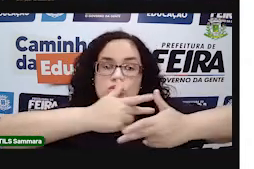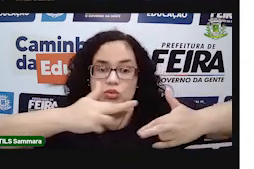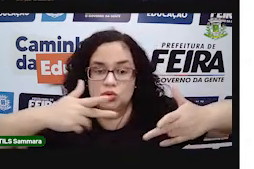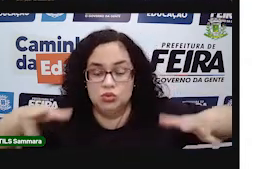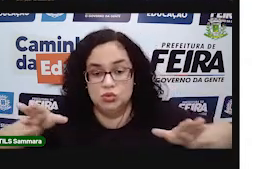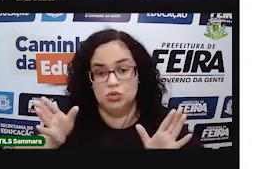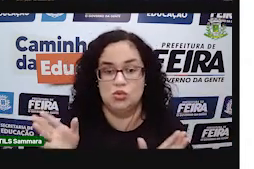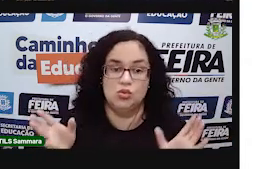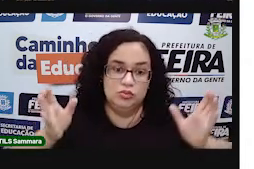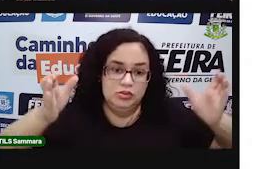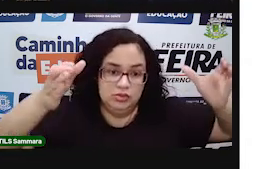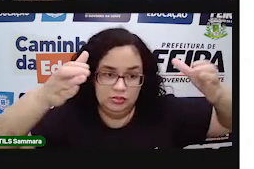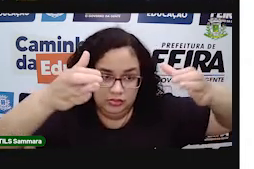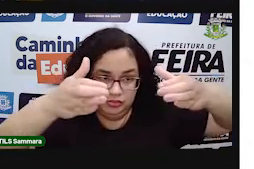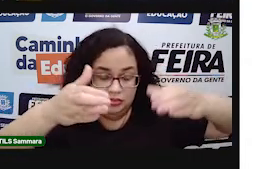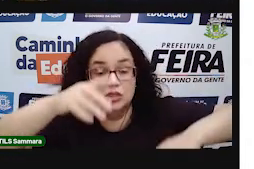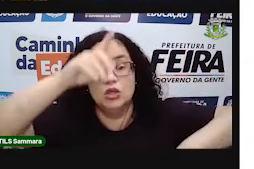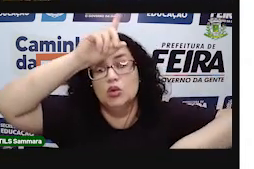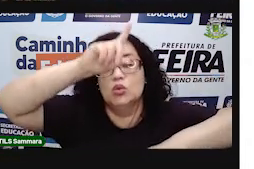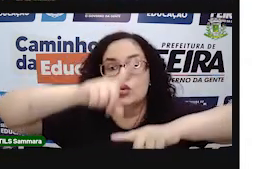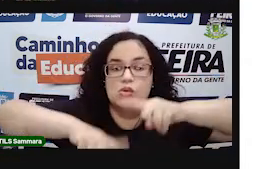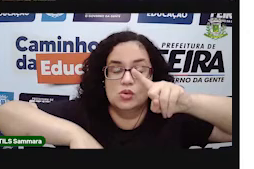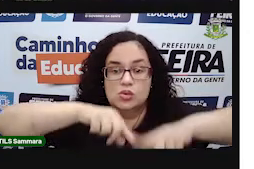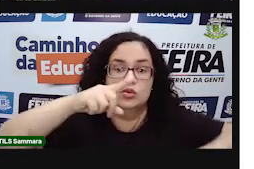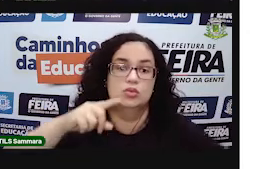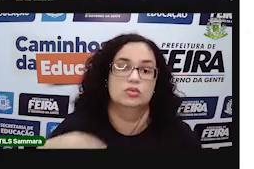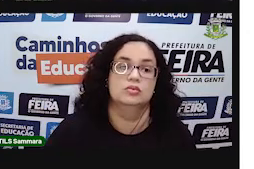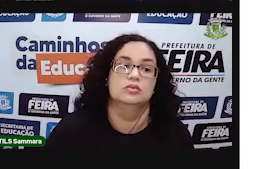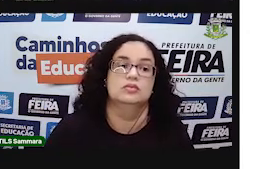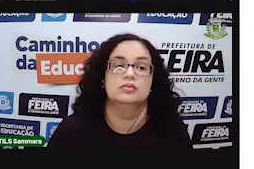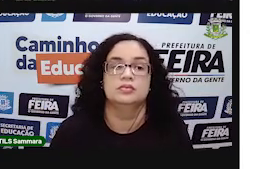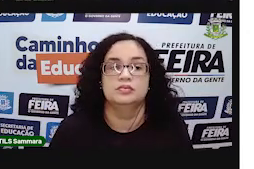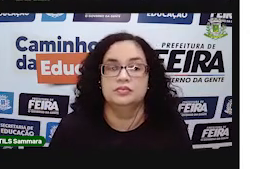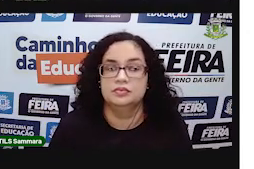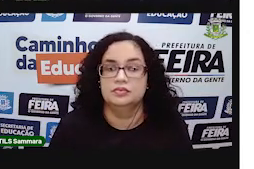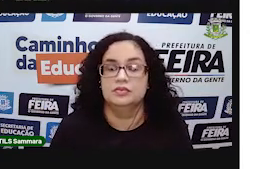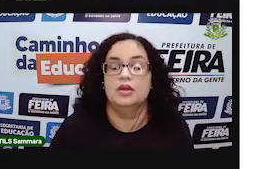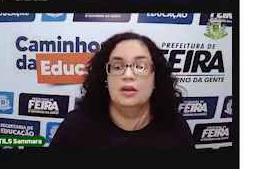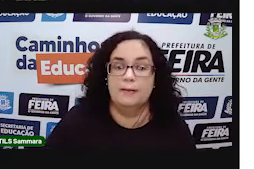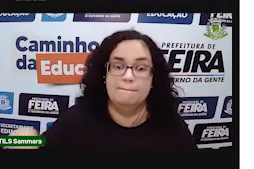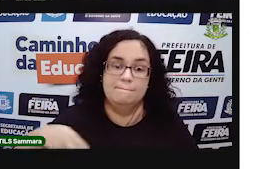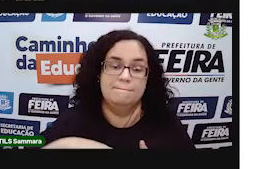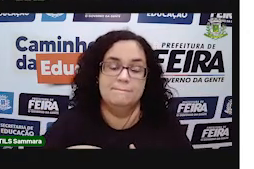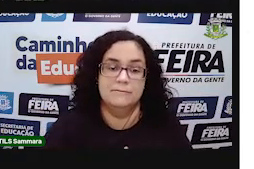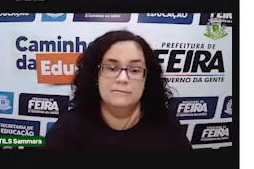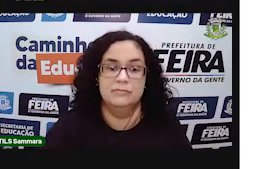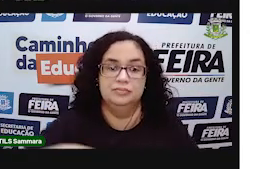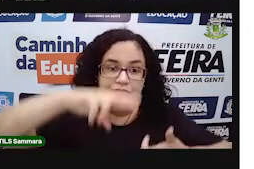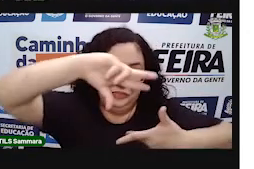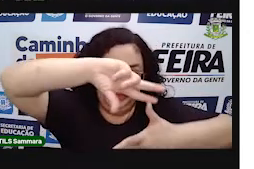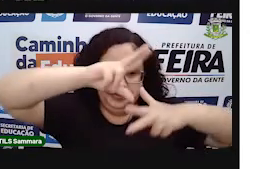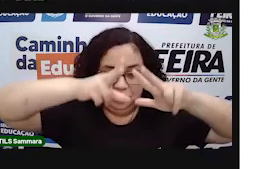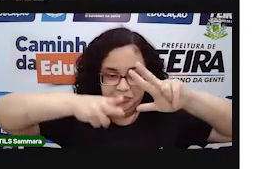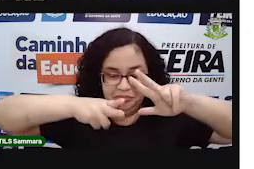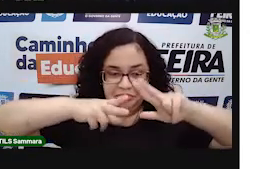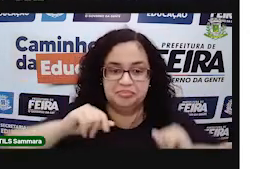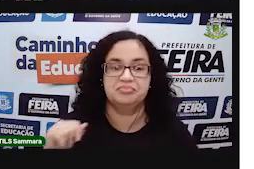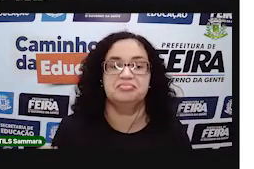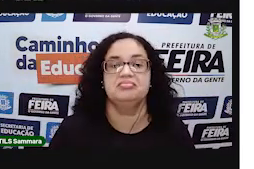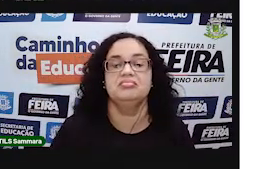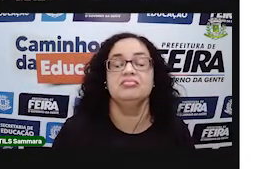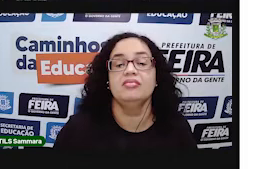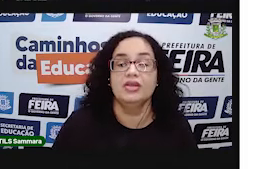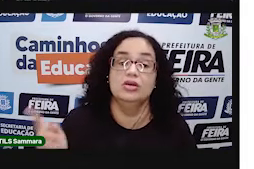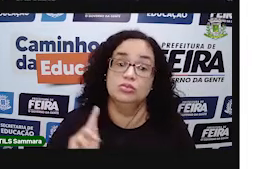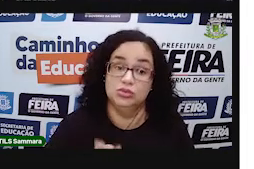que são corpos redondos e objetos ou coisas que são poliedros. Então, vamos